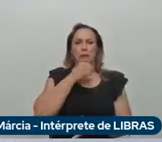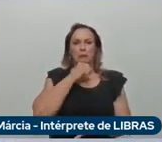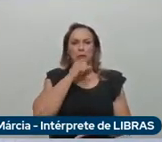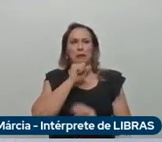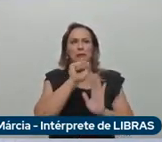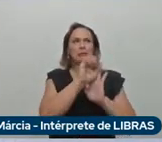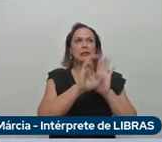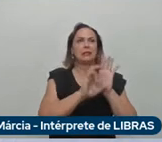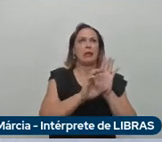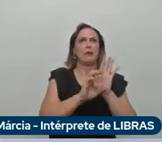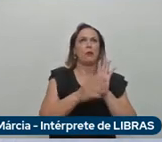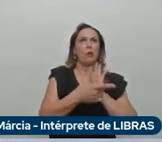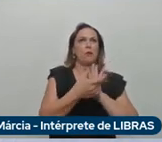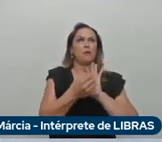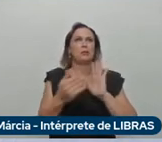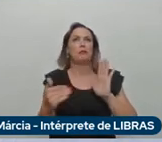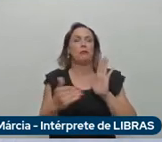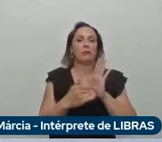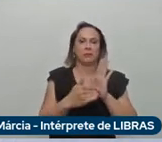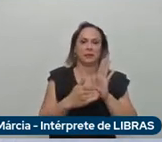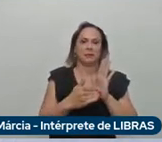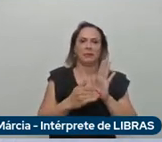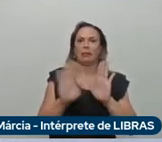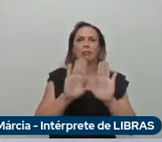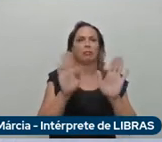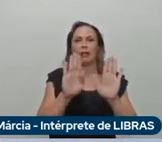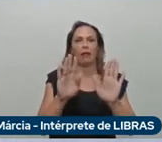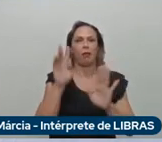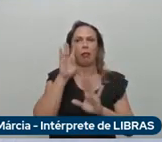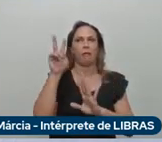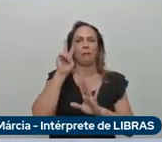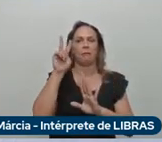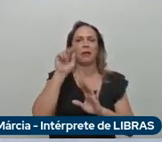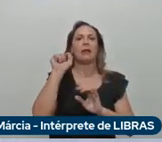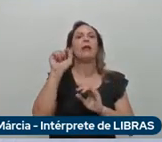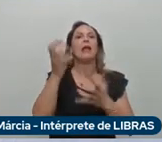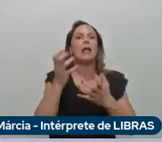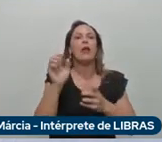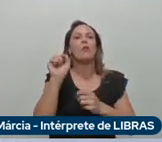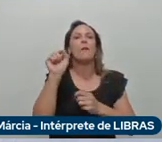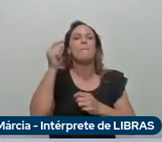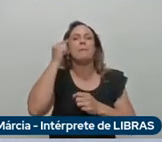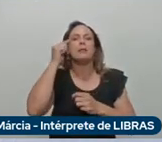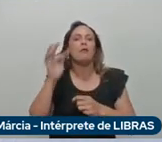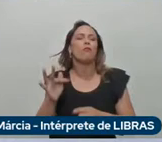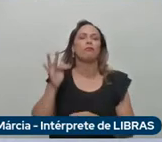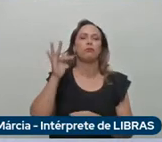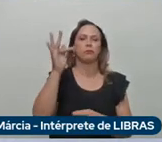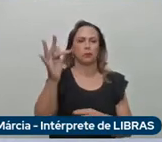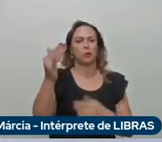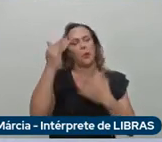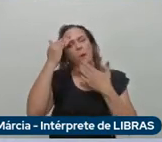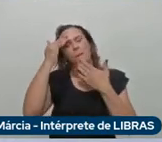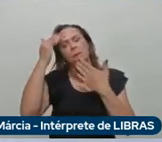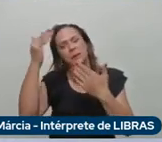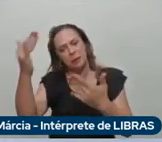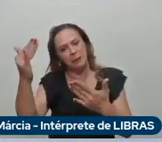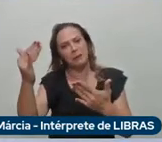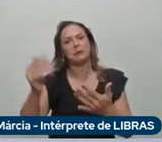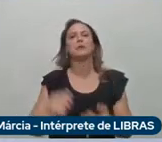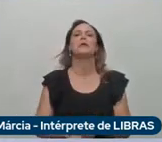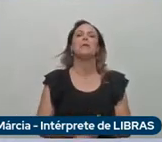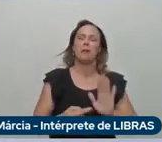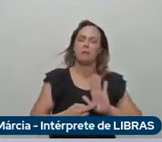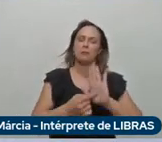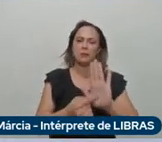o que queremos é nos projetar para o futuro. Mas muito obrigado para essa introdução foi muito precisa e muito legal